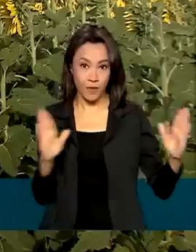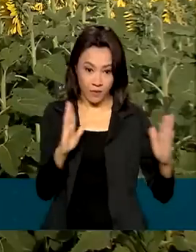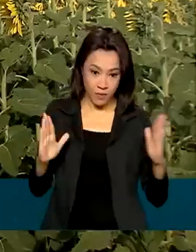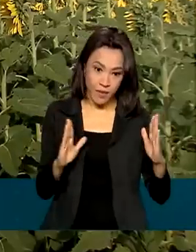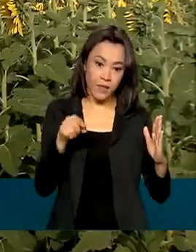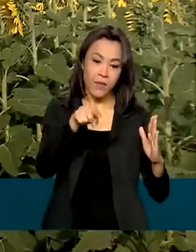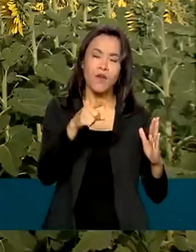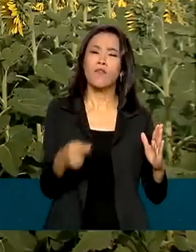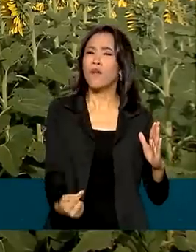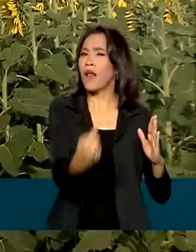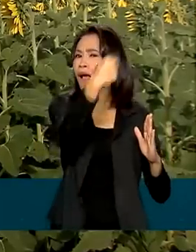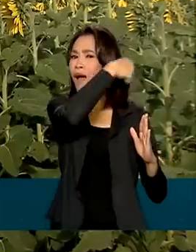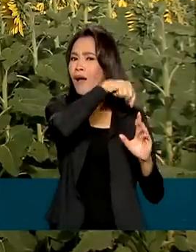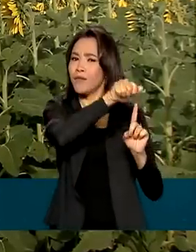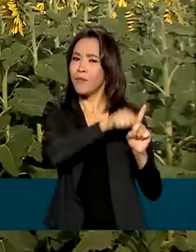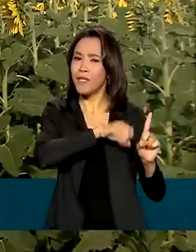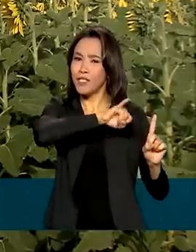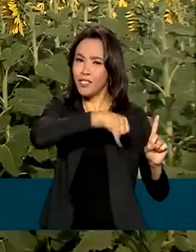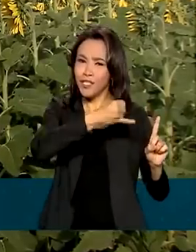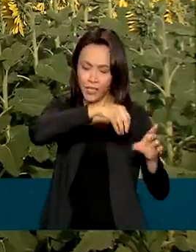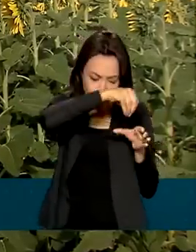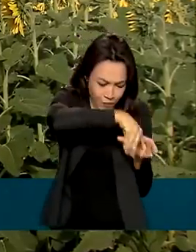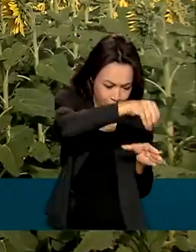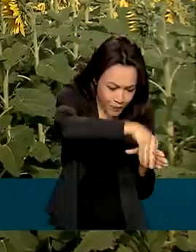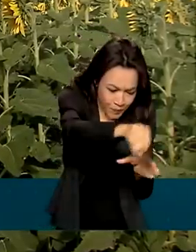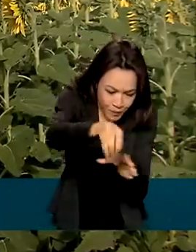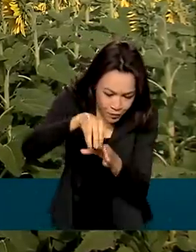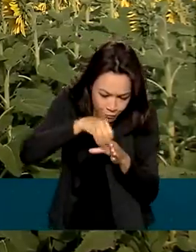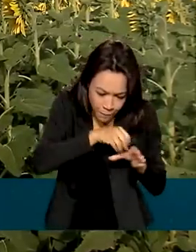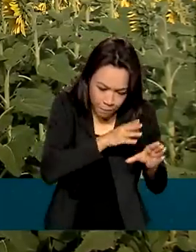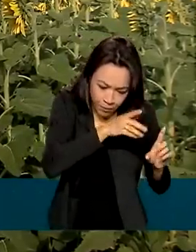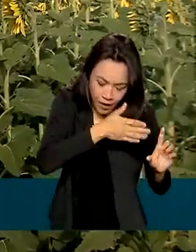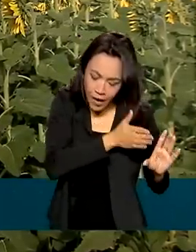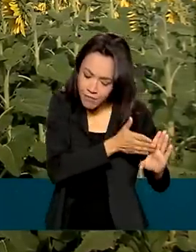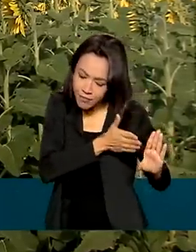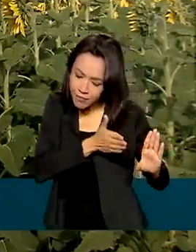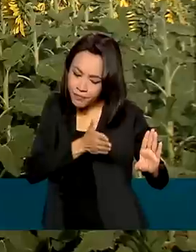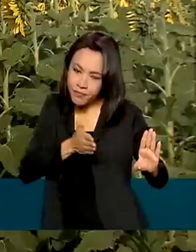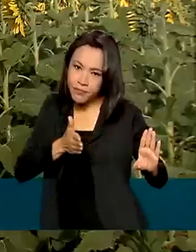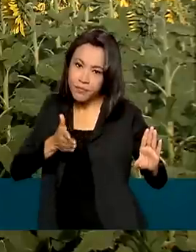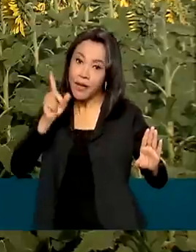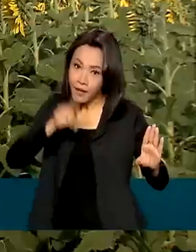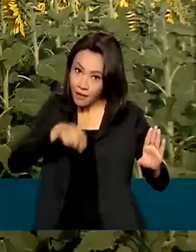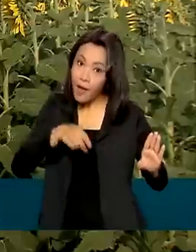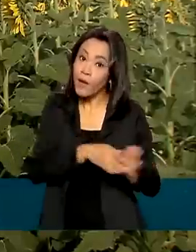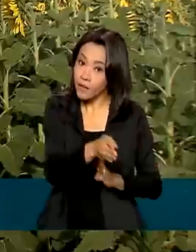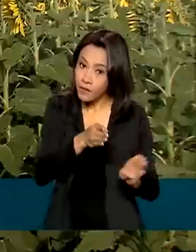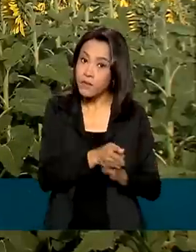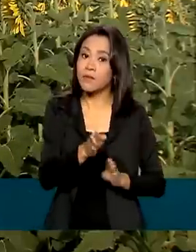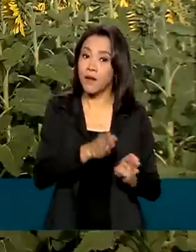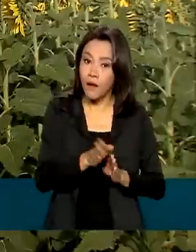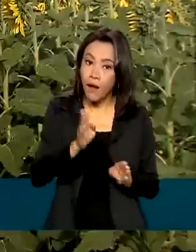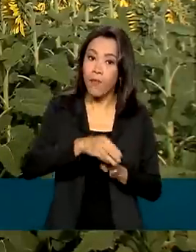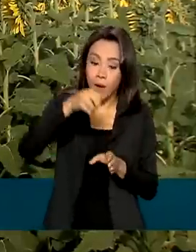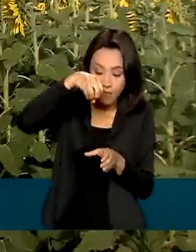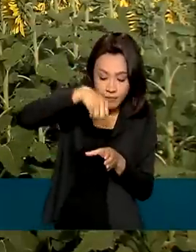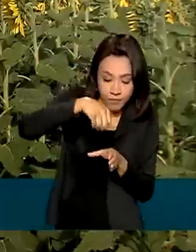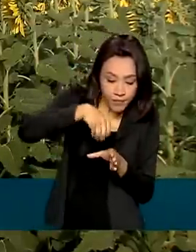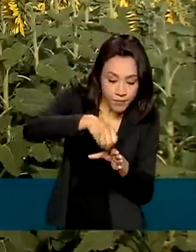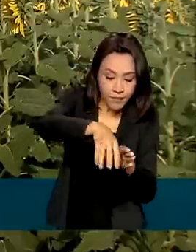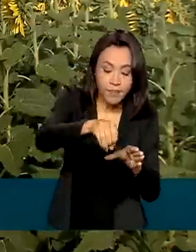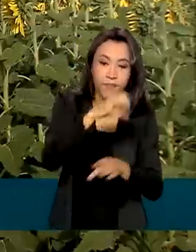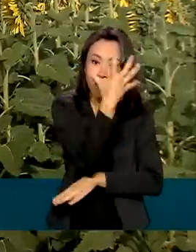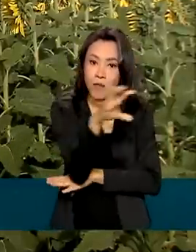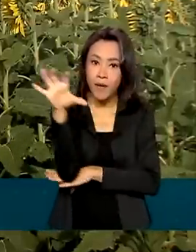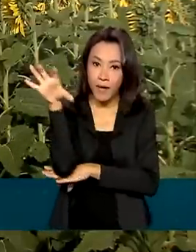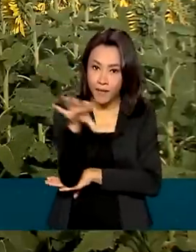plantada no início do ano, de janeiro a março. Meses recomendados para o plantio do girassol no Distrito Federal pelo